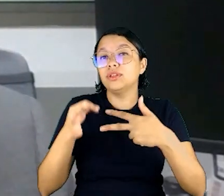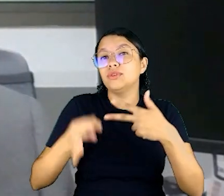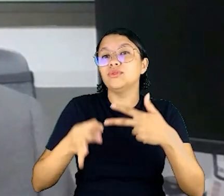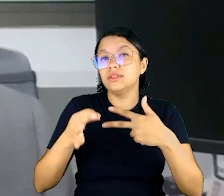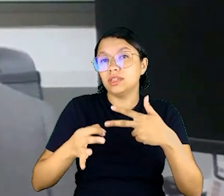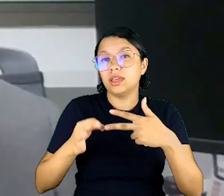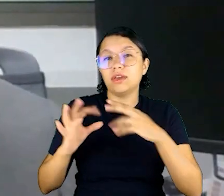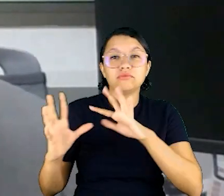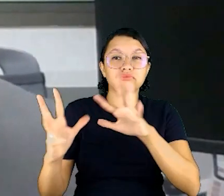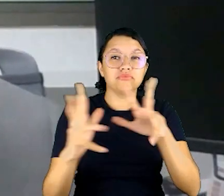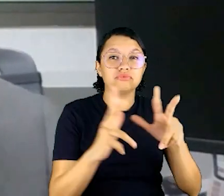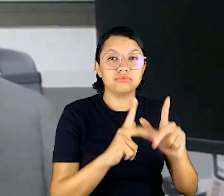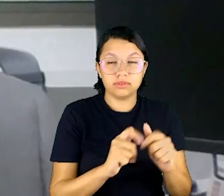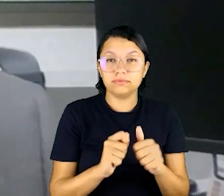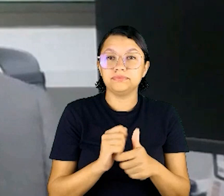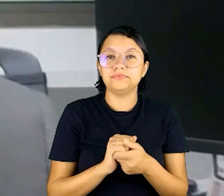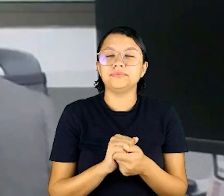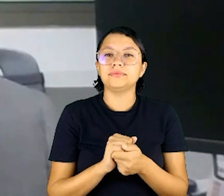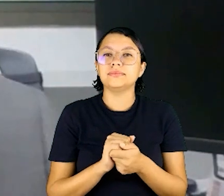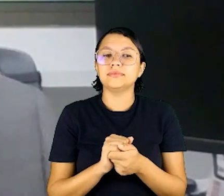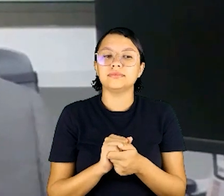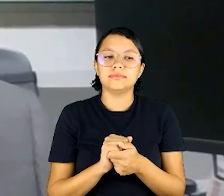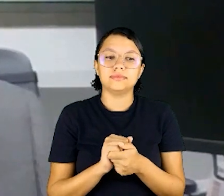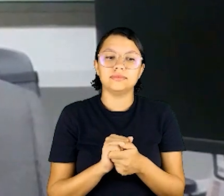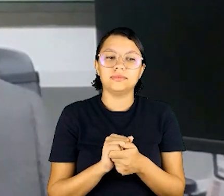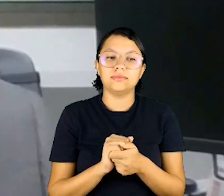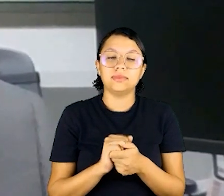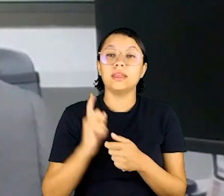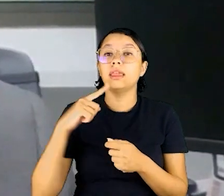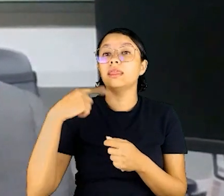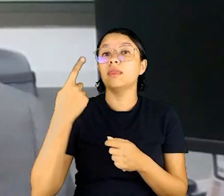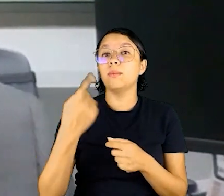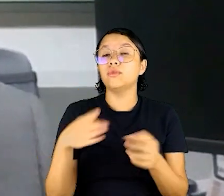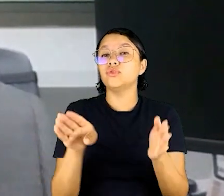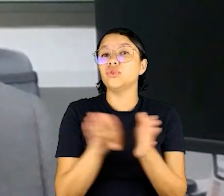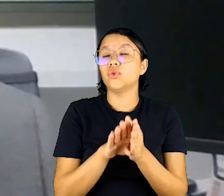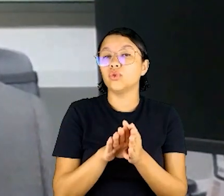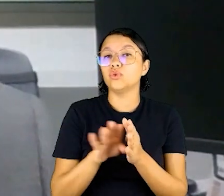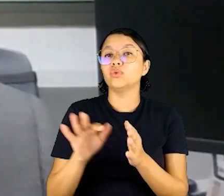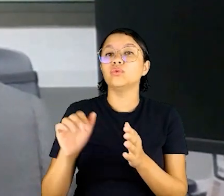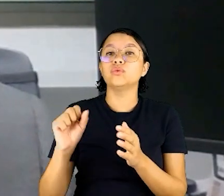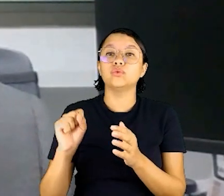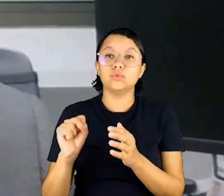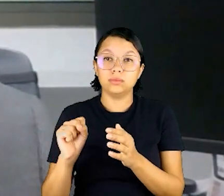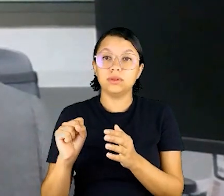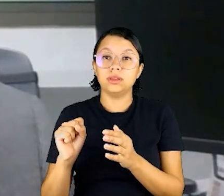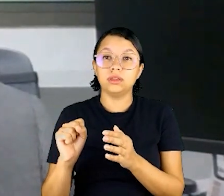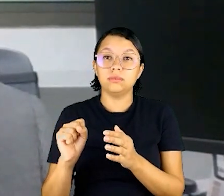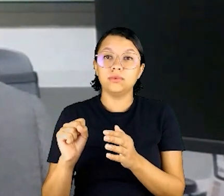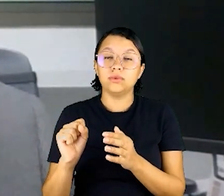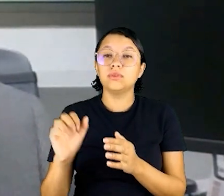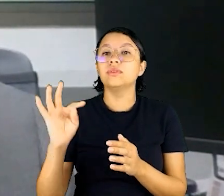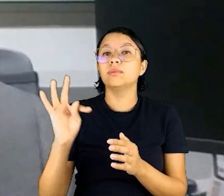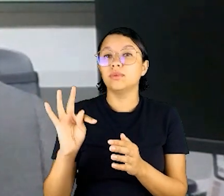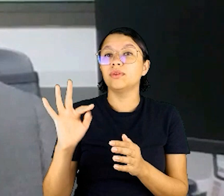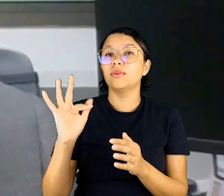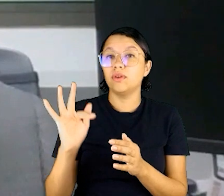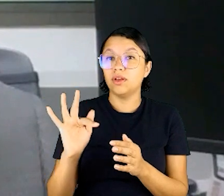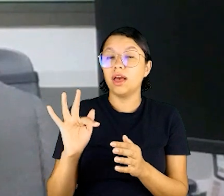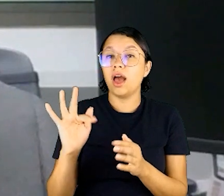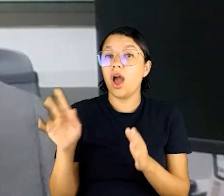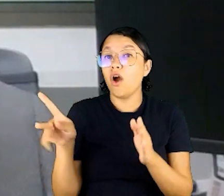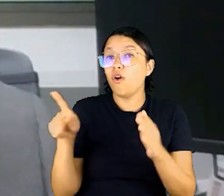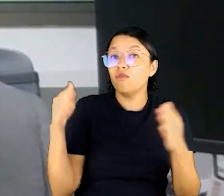o Poder Judiciário em geral e o Supremo Tribunal, e aí depois vem uma outra cartilha do Supremo Tribunal, que é o STF na